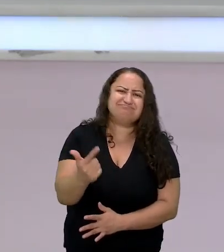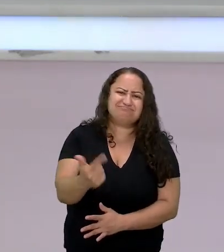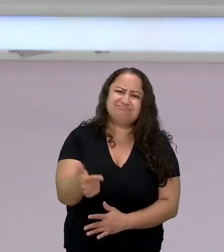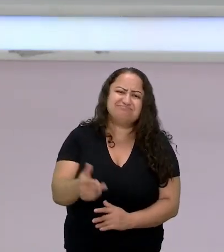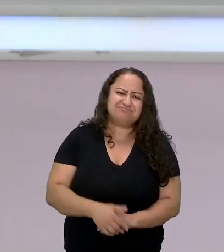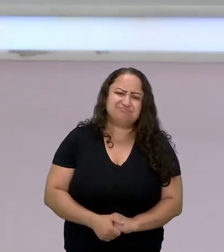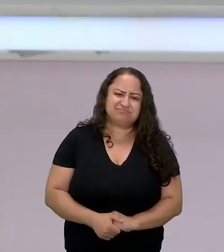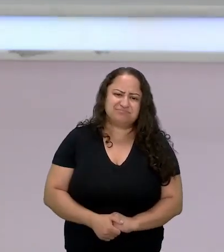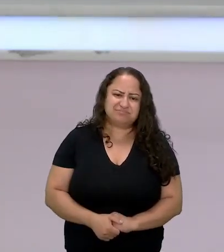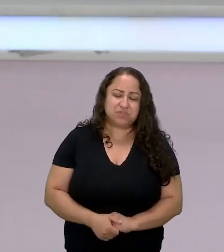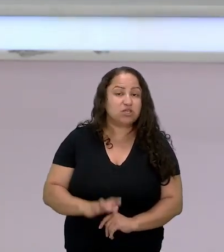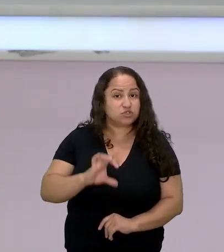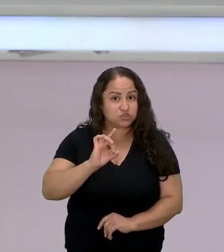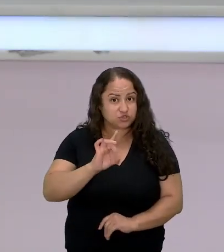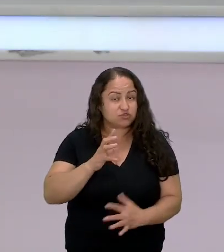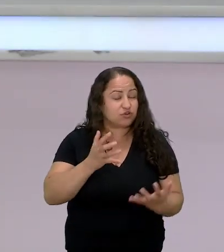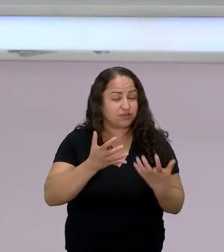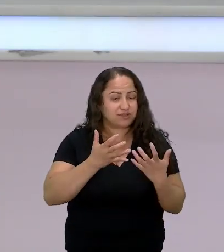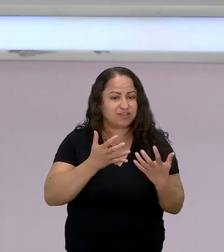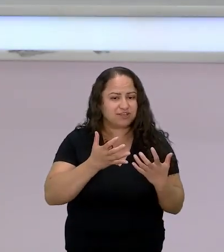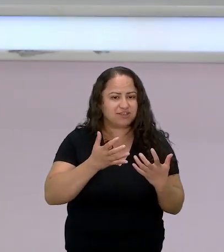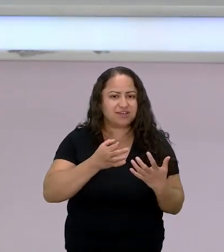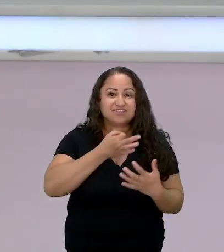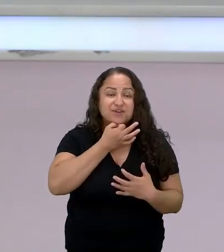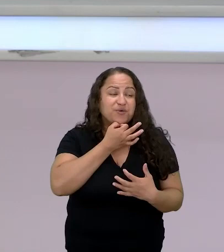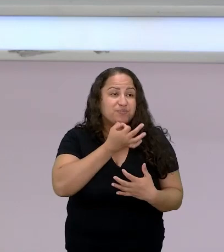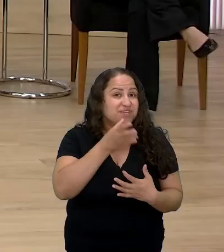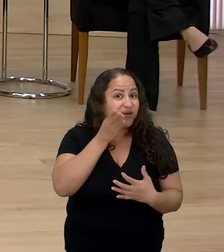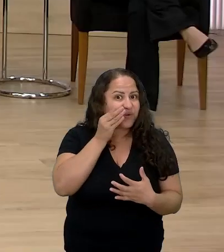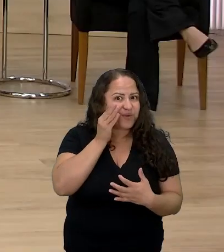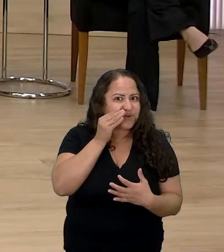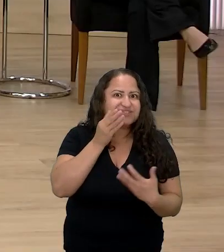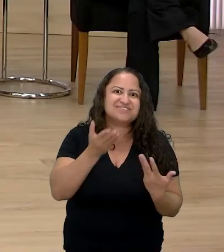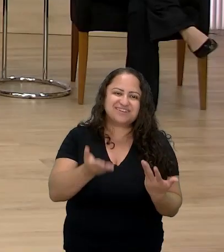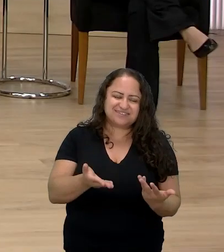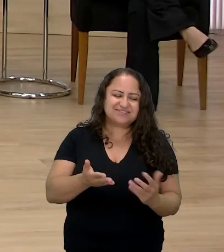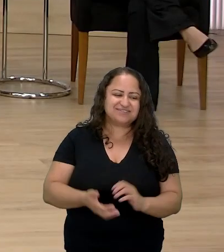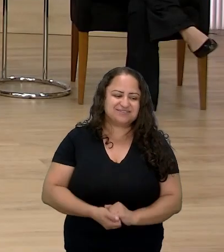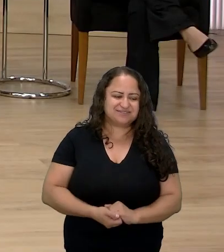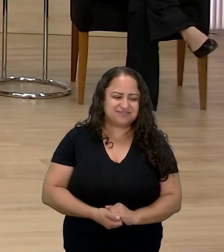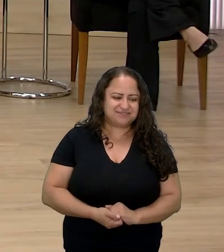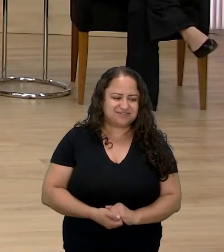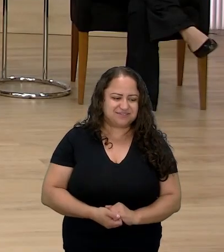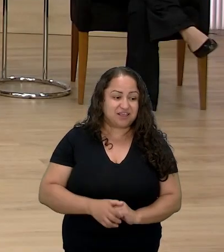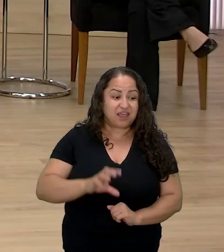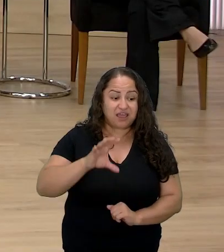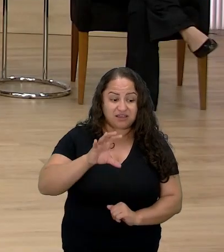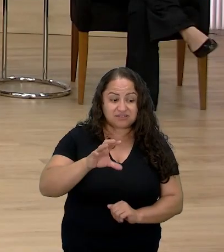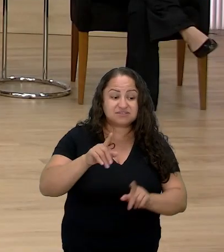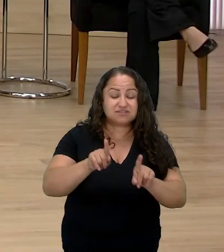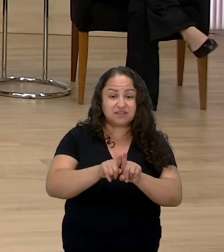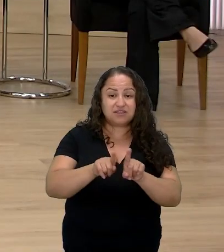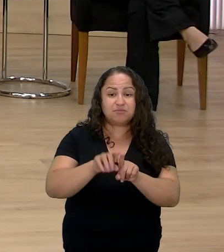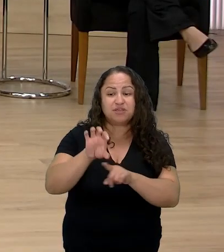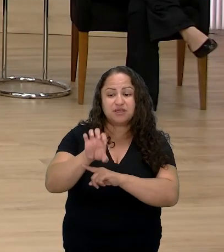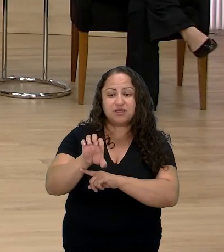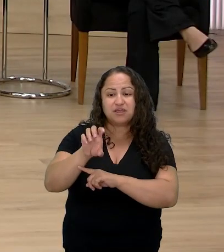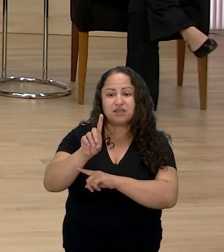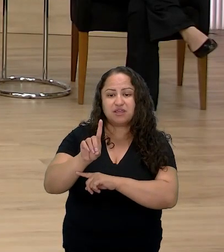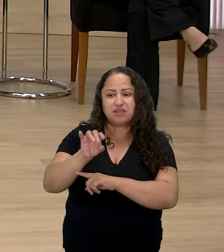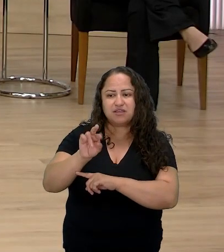só queria trazer essa curiosidade da vida dela e assim como Edivane eu tinha planejado